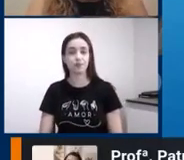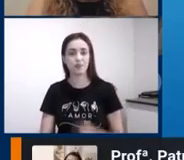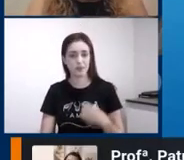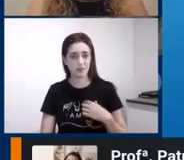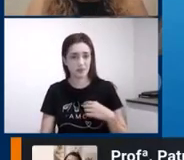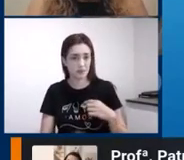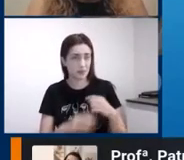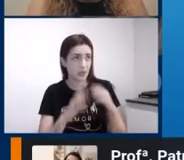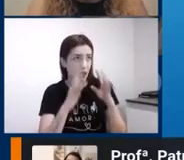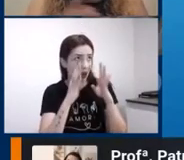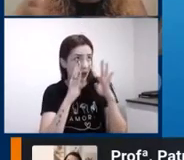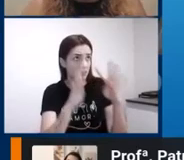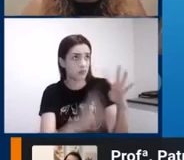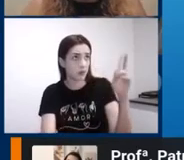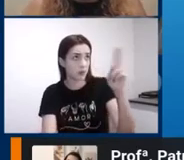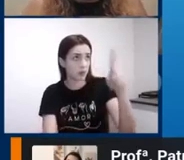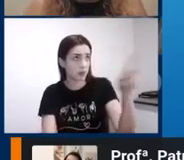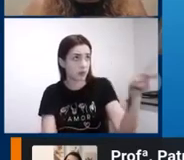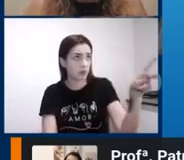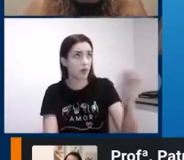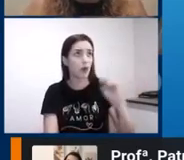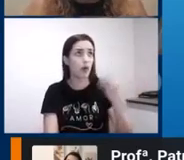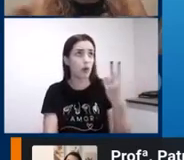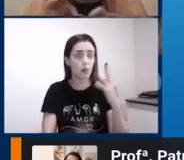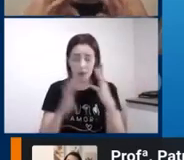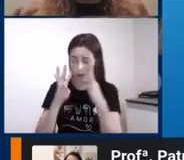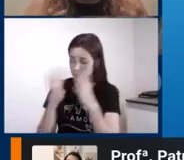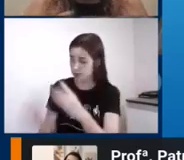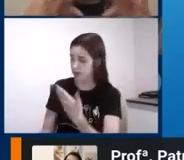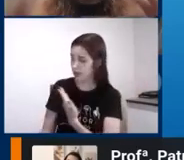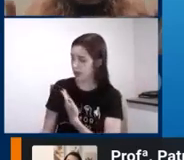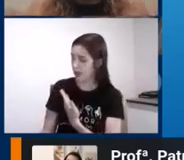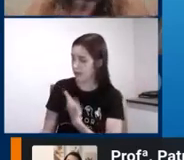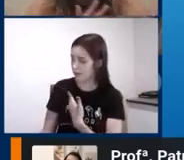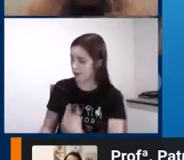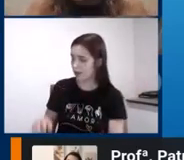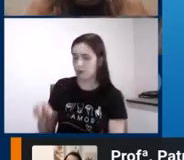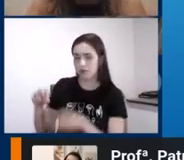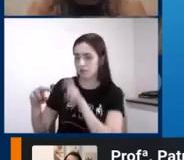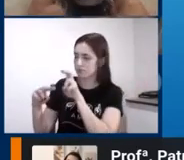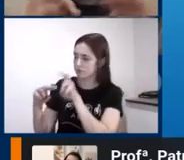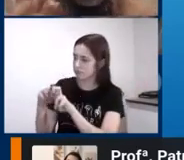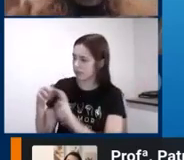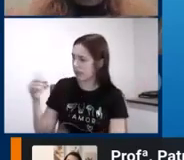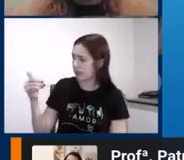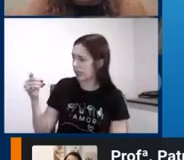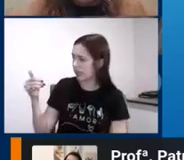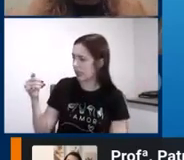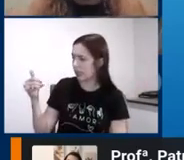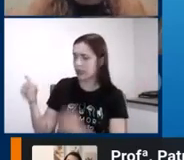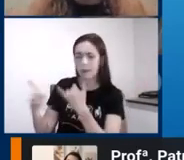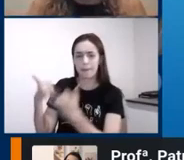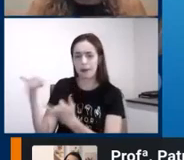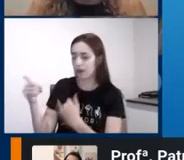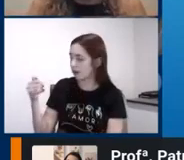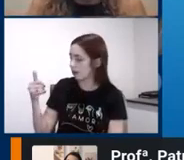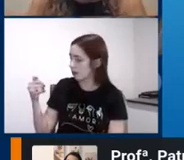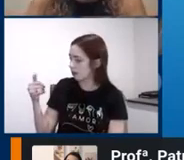professor ou vou ter atenção no meu colega do lado que veio com uma caneta nova lindíssima que eu nunca tinha visto?